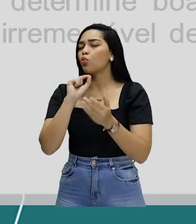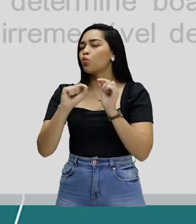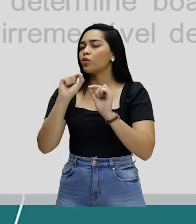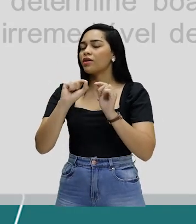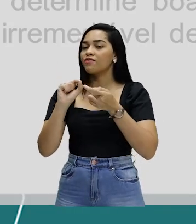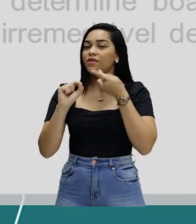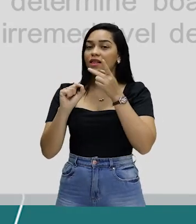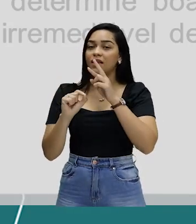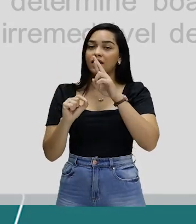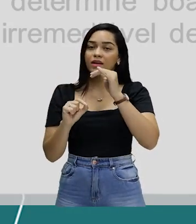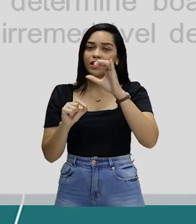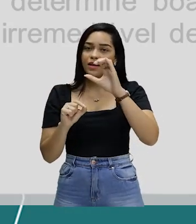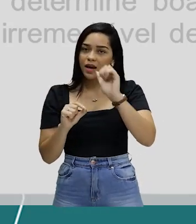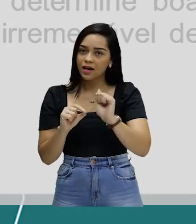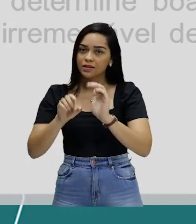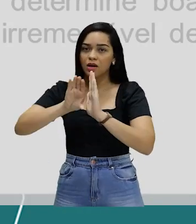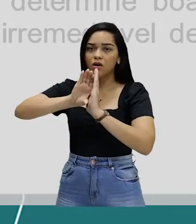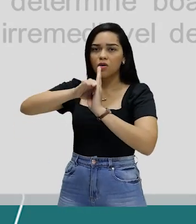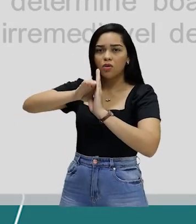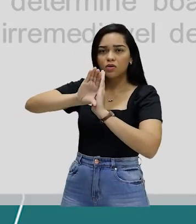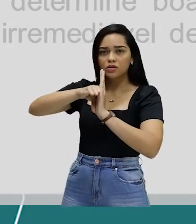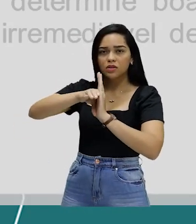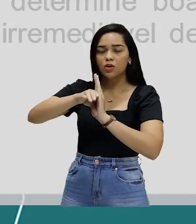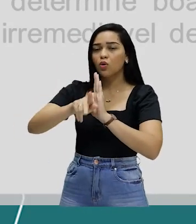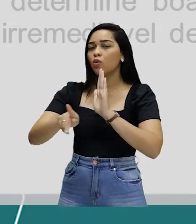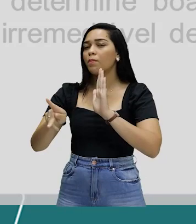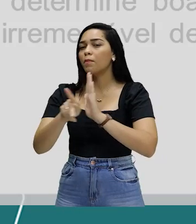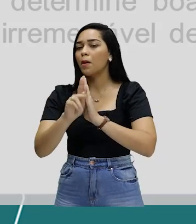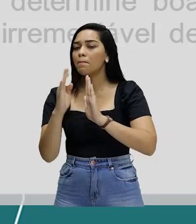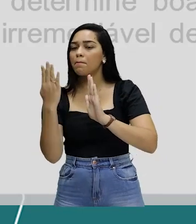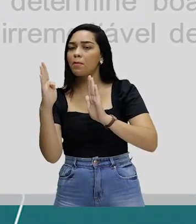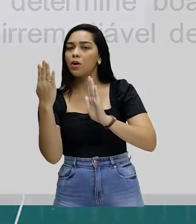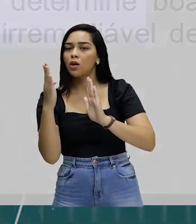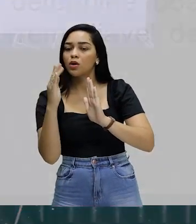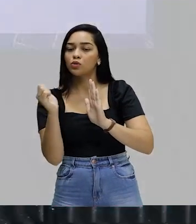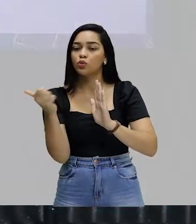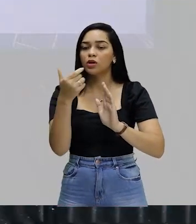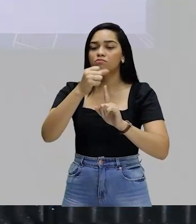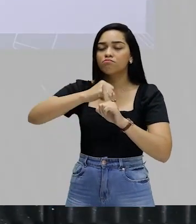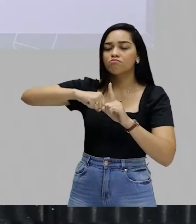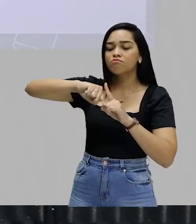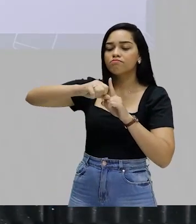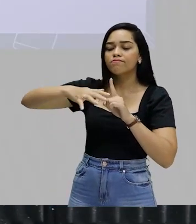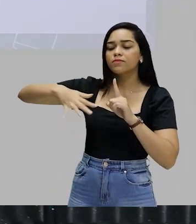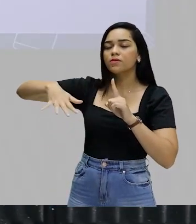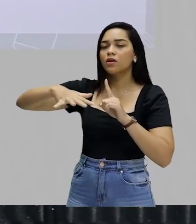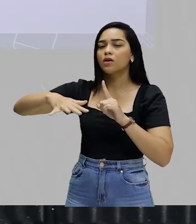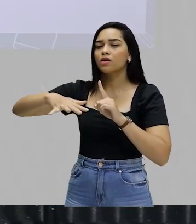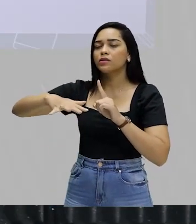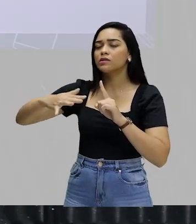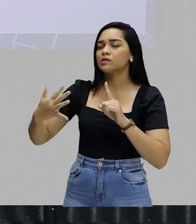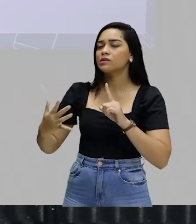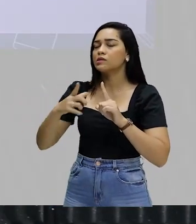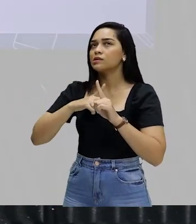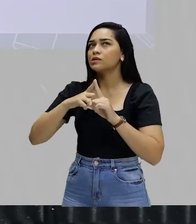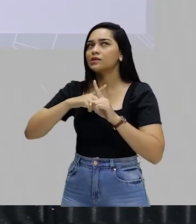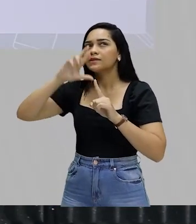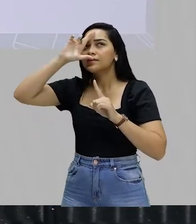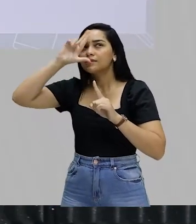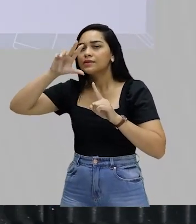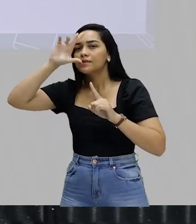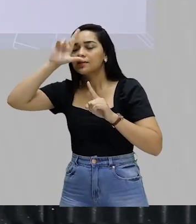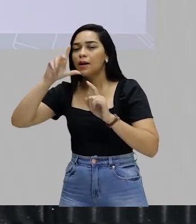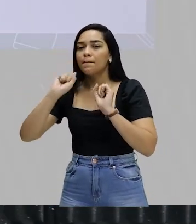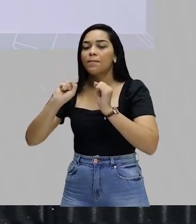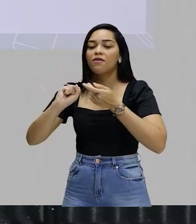raça é um conceito mais biológico do que propriamente sociológico? Que é até equivocado a